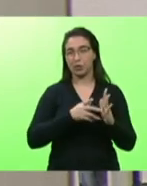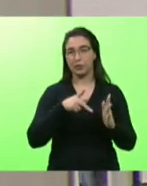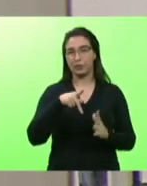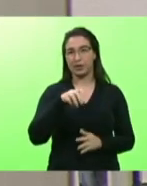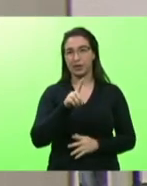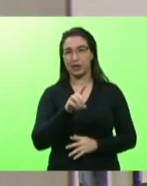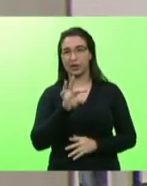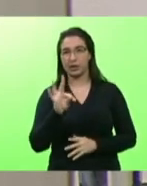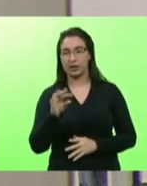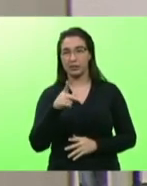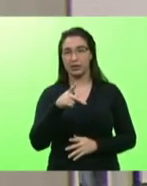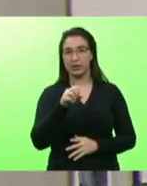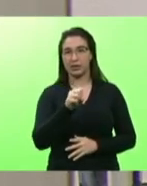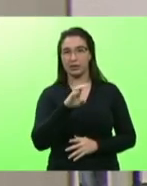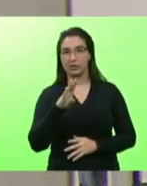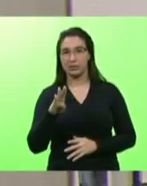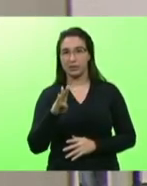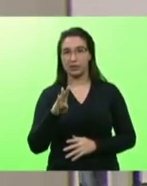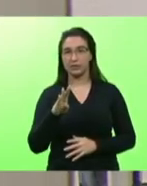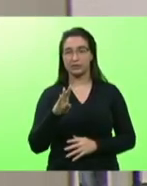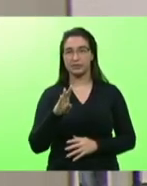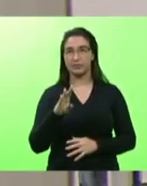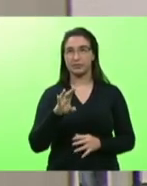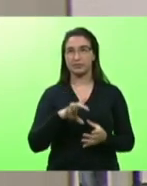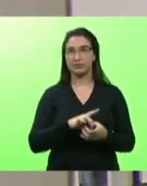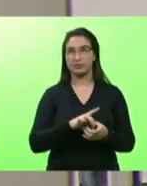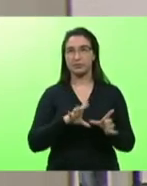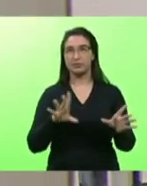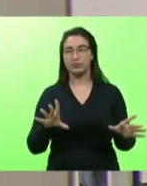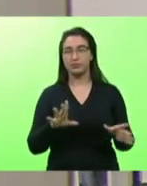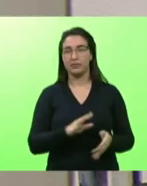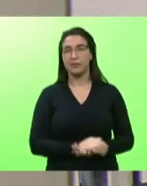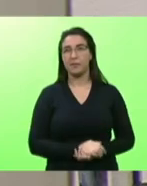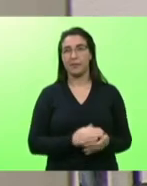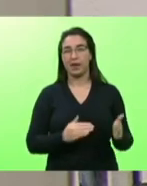e republicanos pelo tempo de 7 minutos e 30 segundos